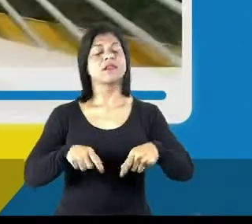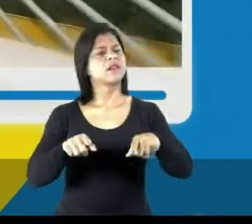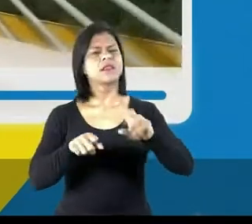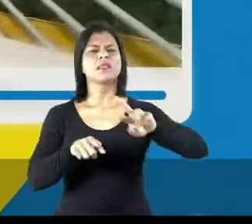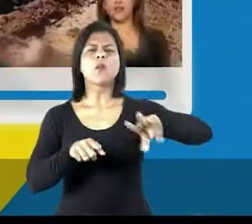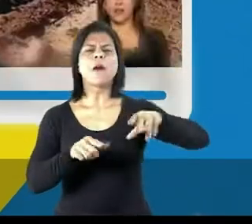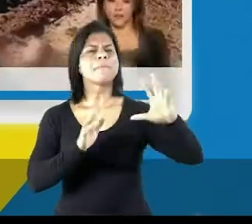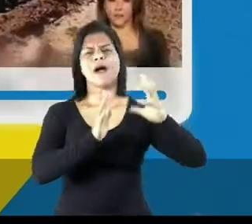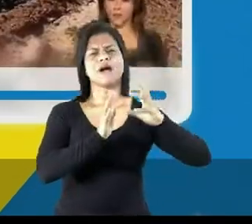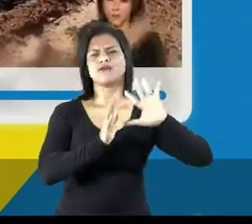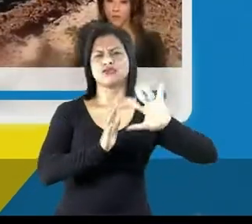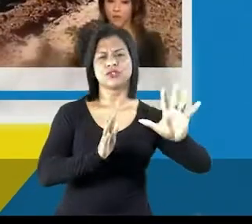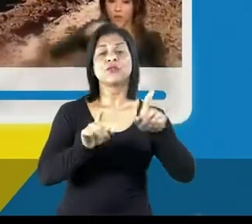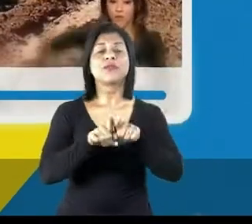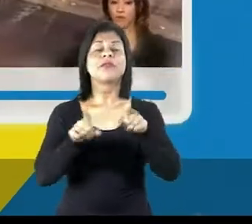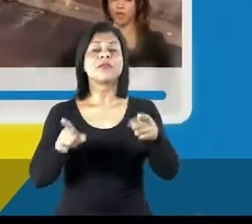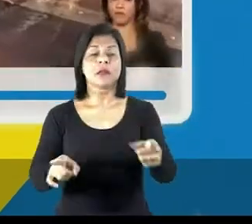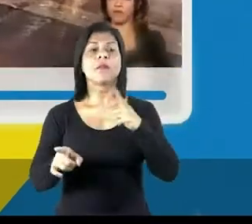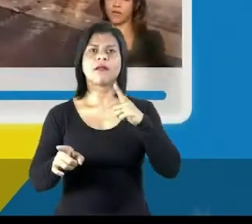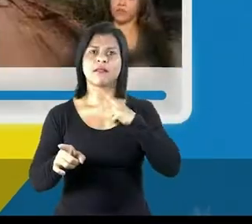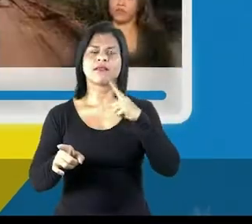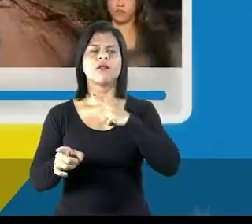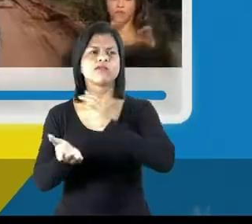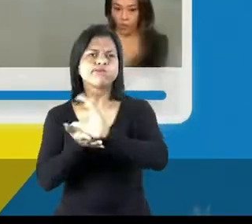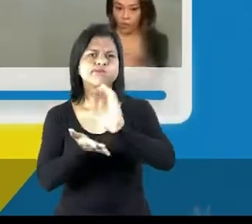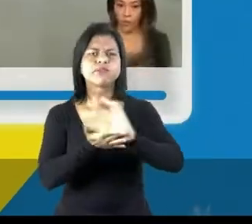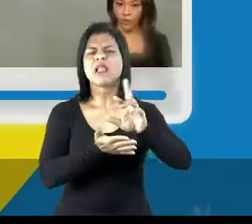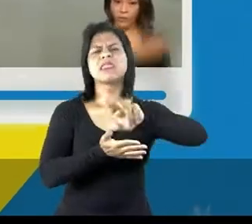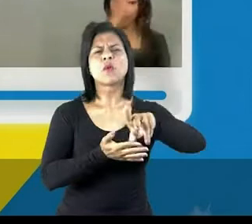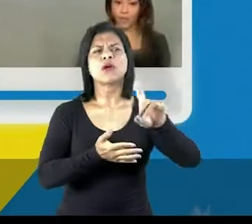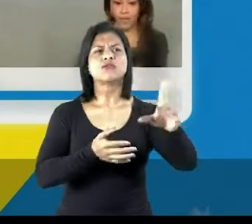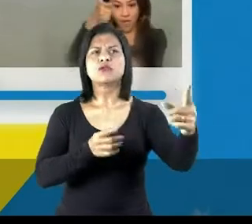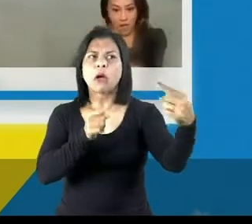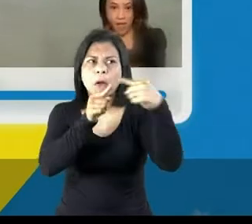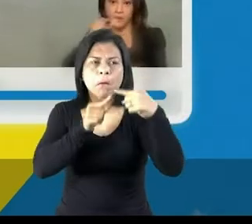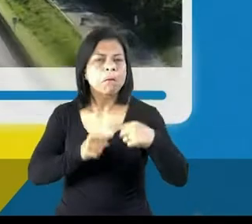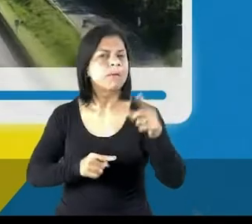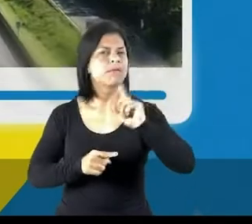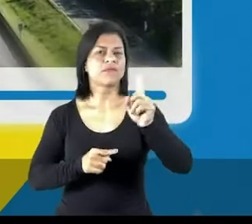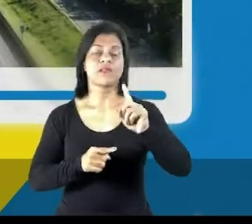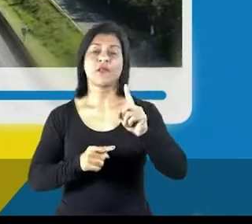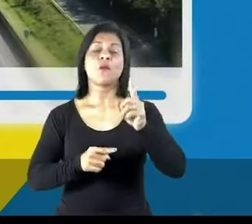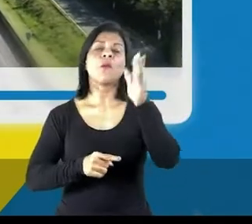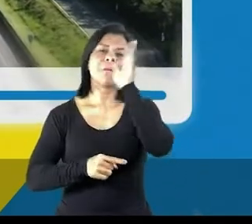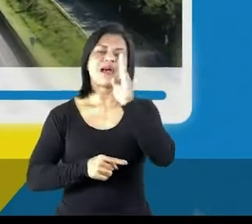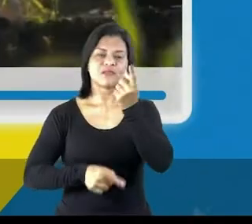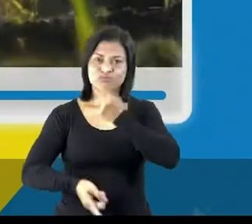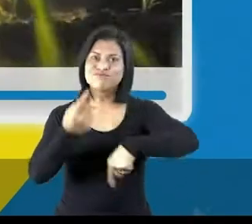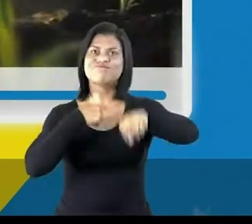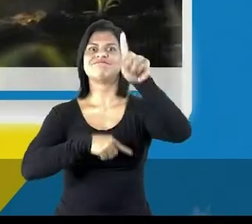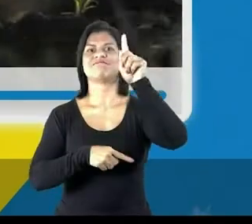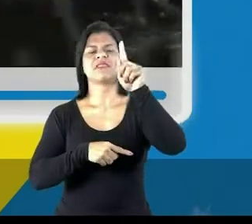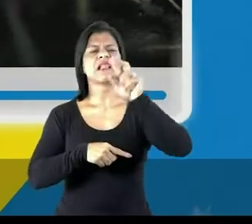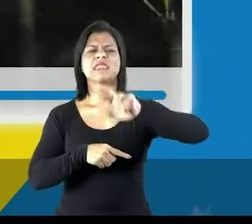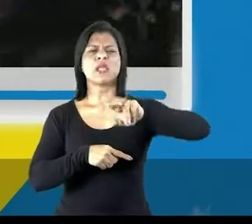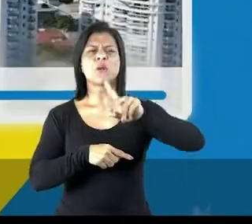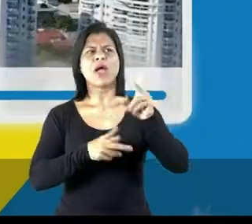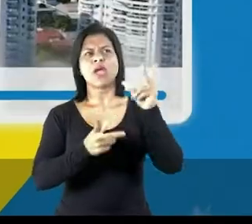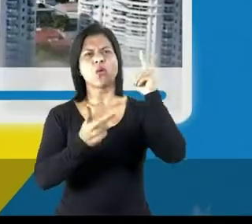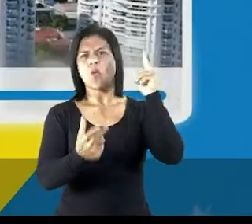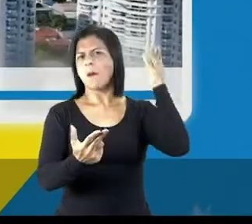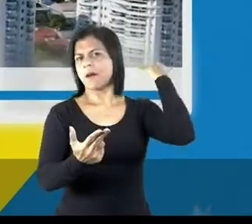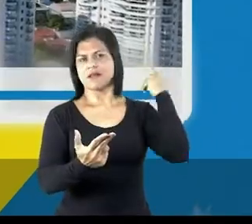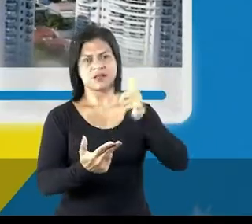partido. Estatais passaram a ter gestão guiadas por resultados e não por conchavos. Brasil cresceu, não é mais o mesmo.